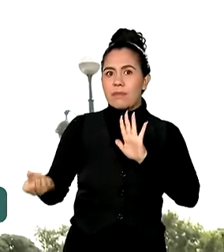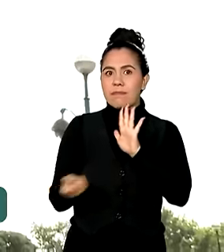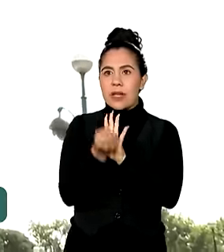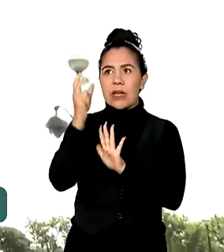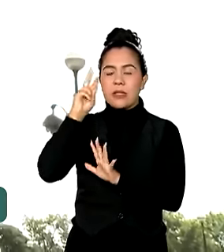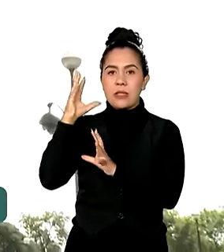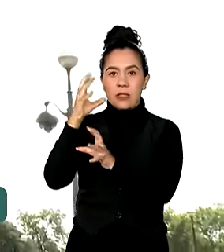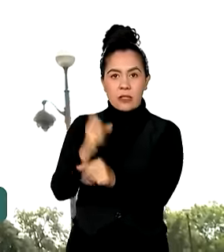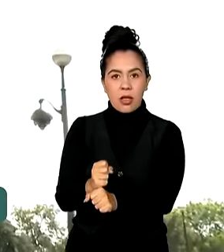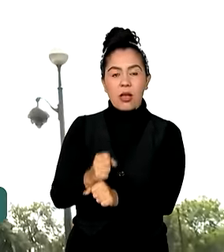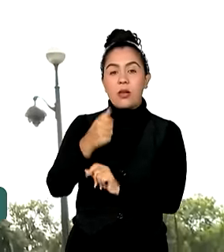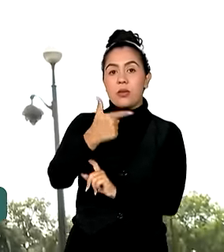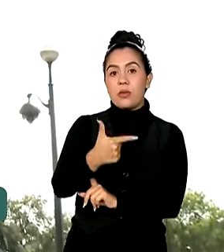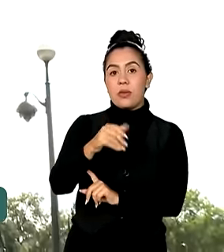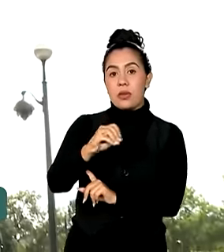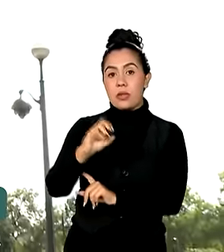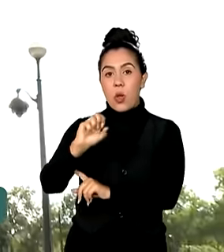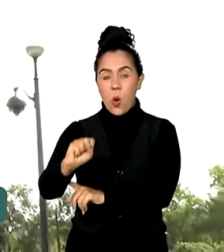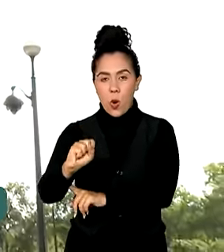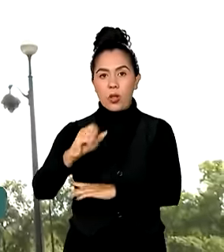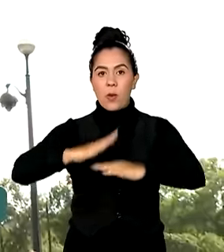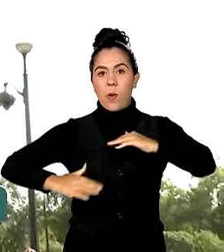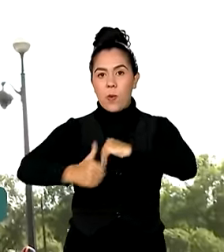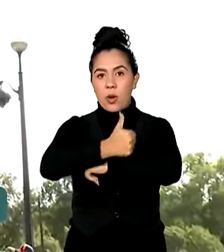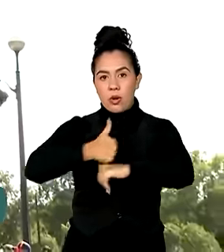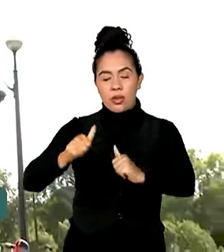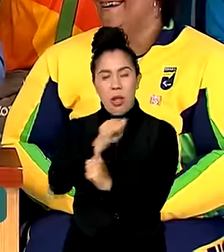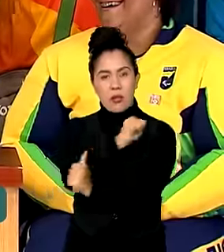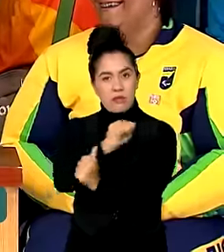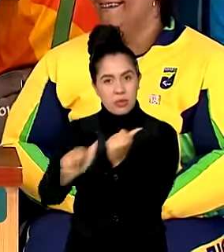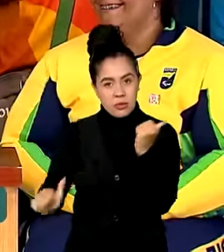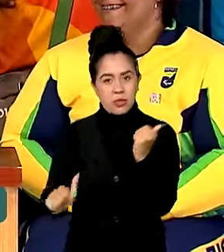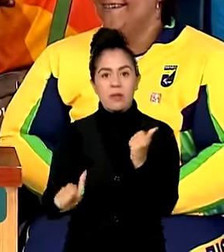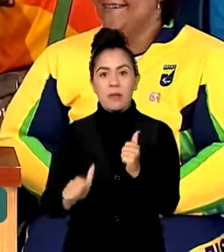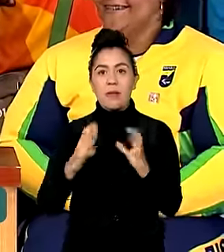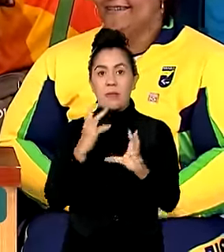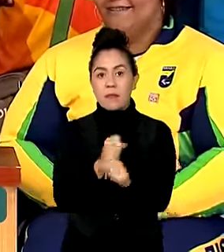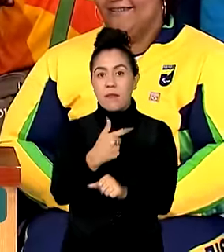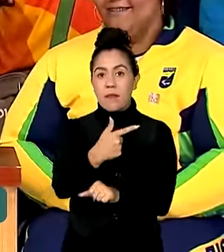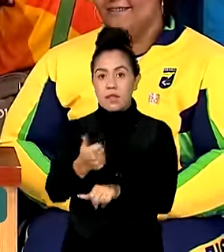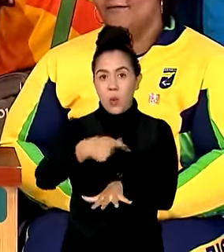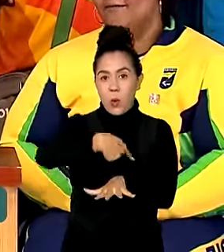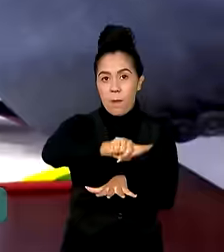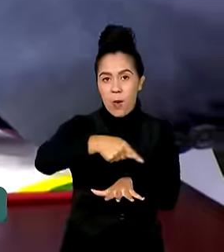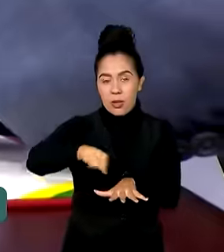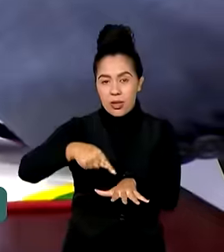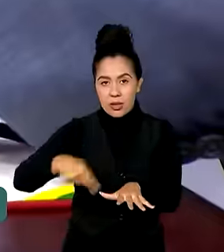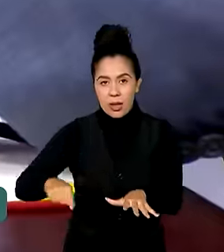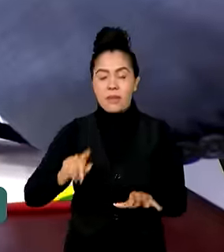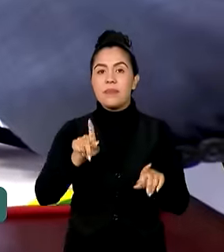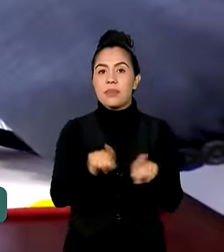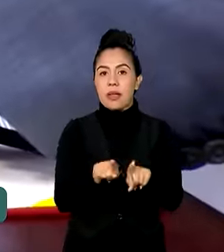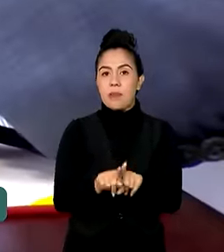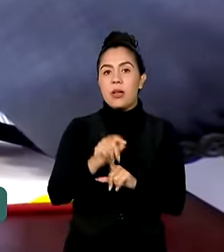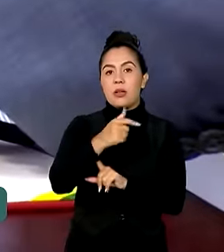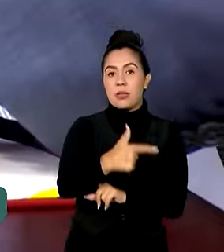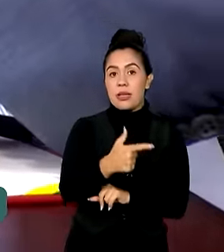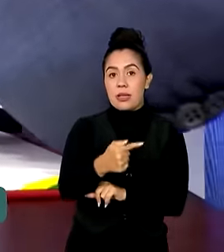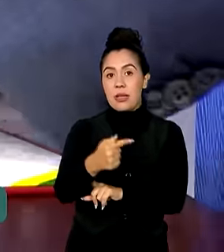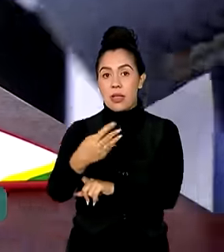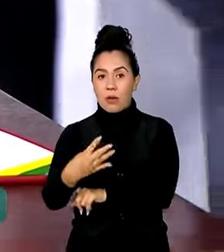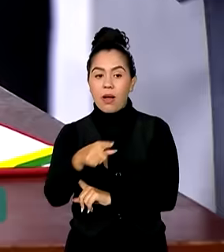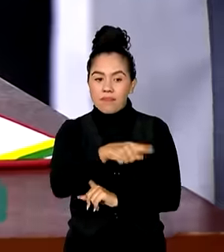280 atletas em 20 das 22 modalidades. 274 são